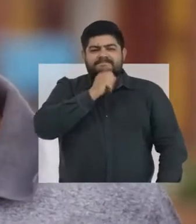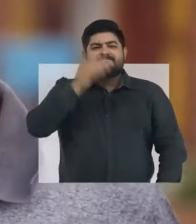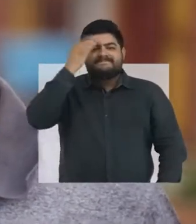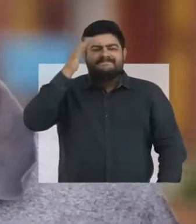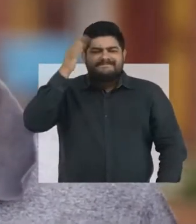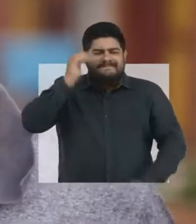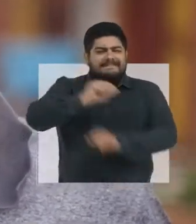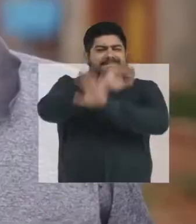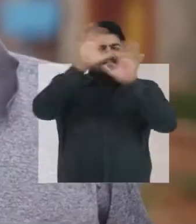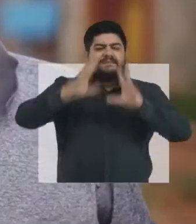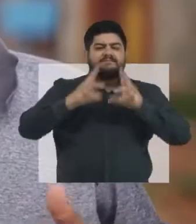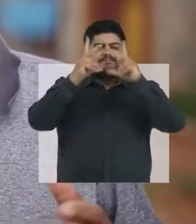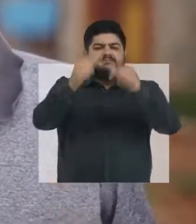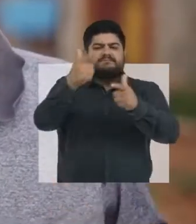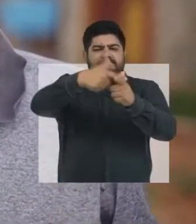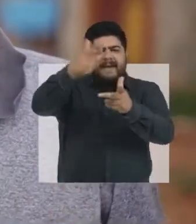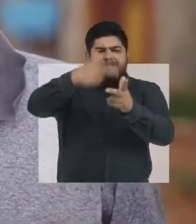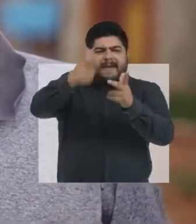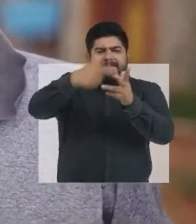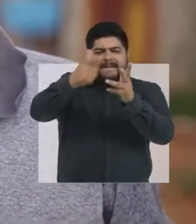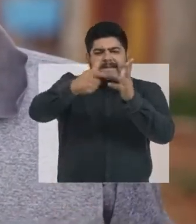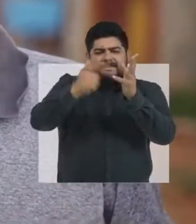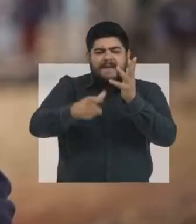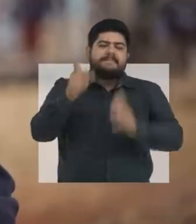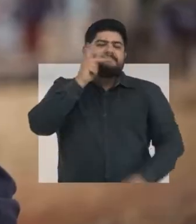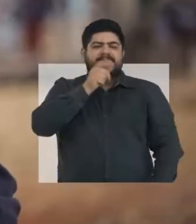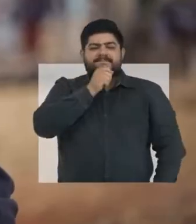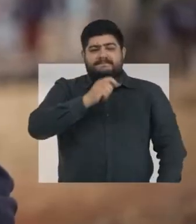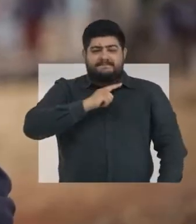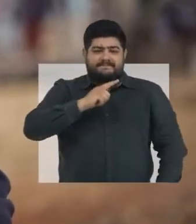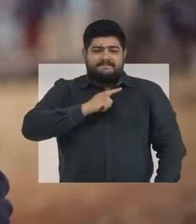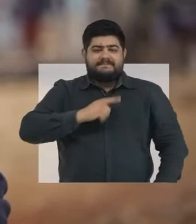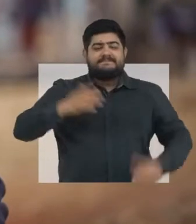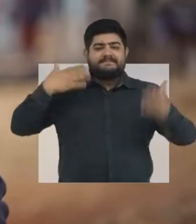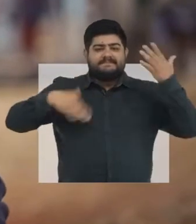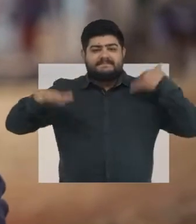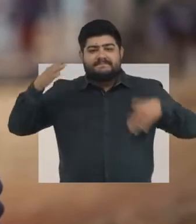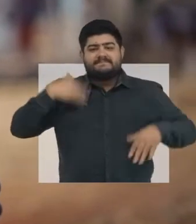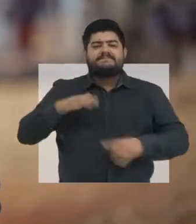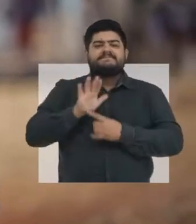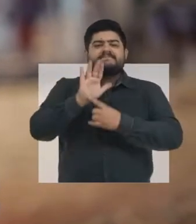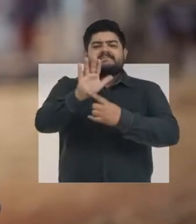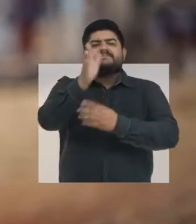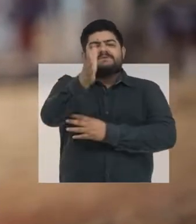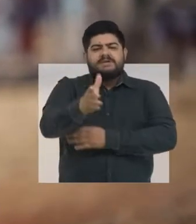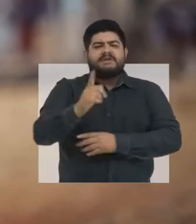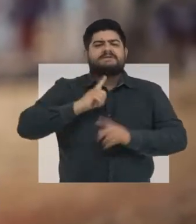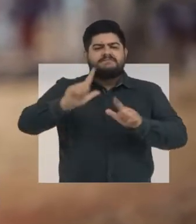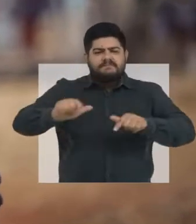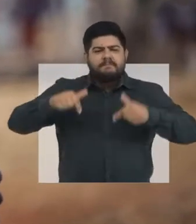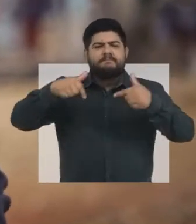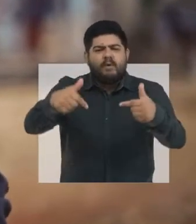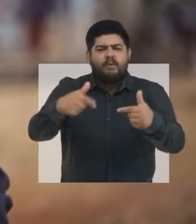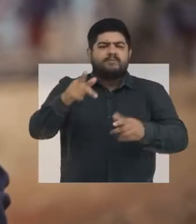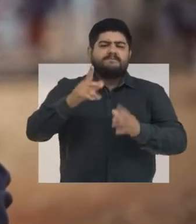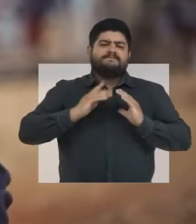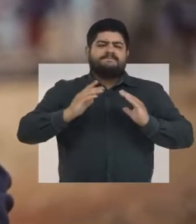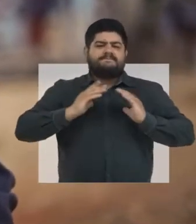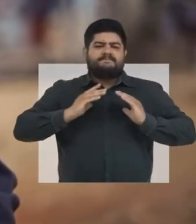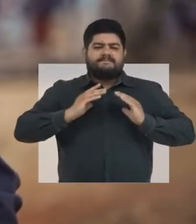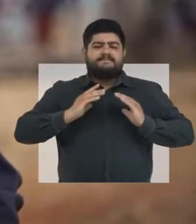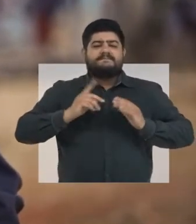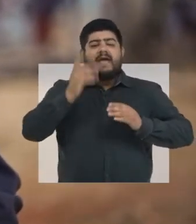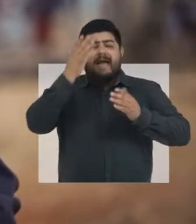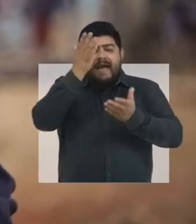entenda dos problemas de Porto Velho. Cristiane Lopes já mostra que luta pela nossa cidade.